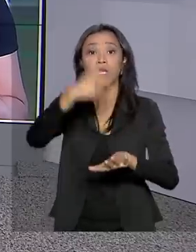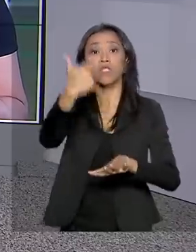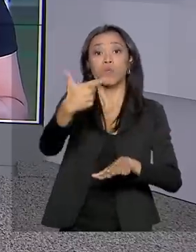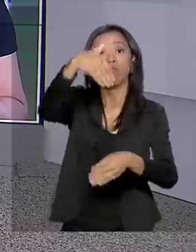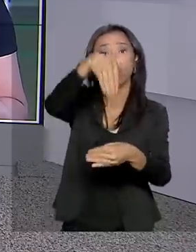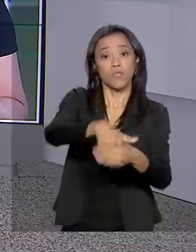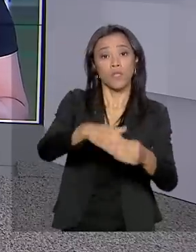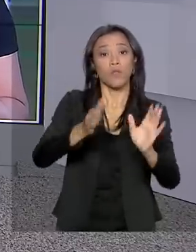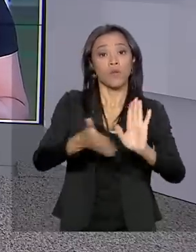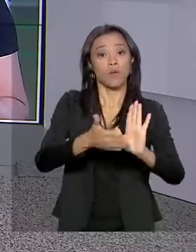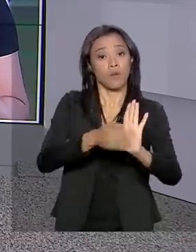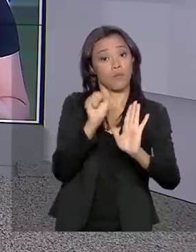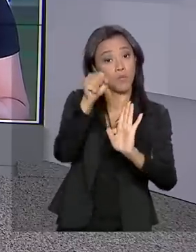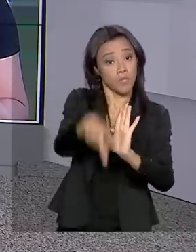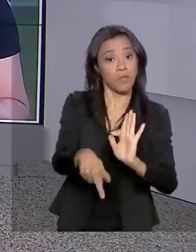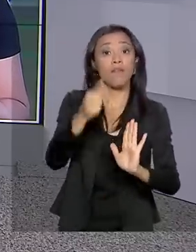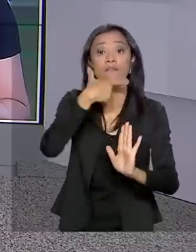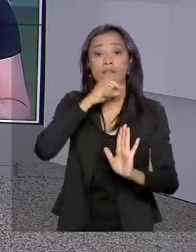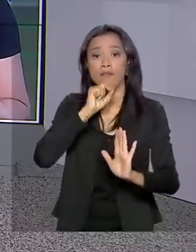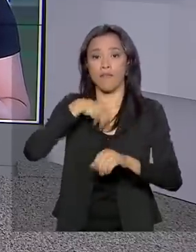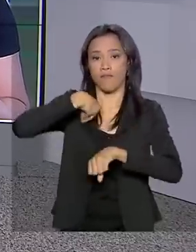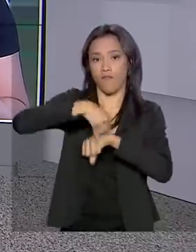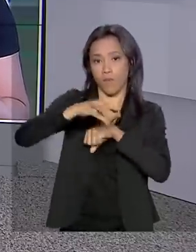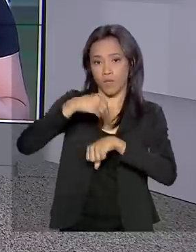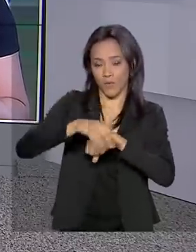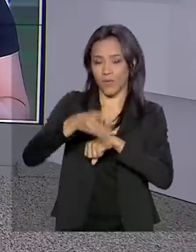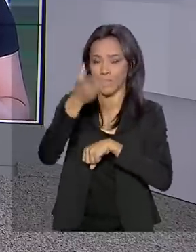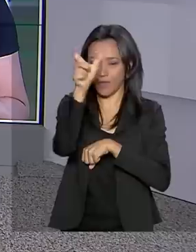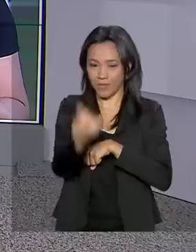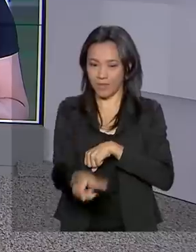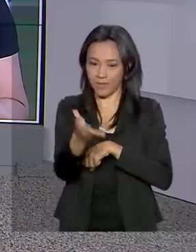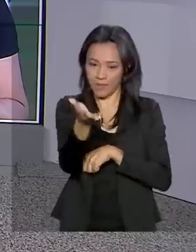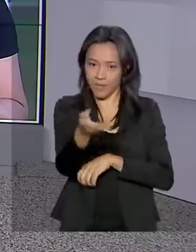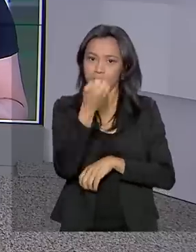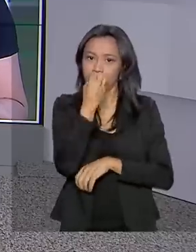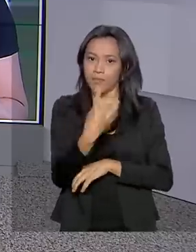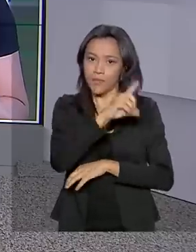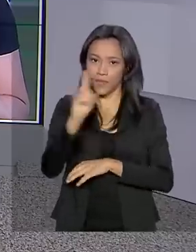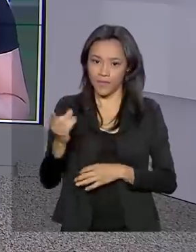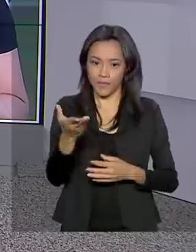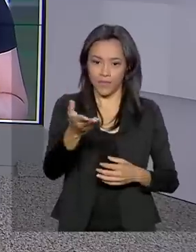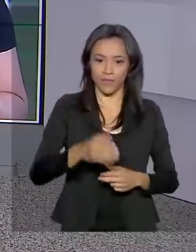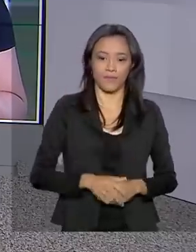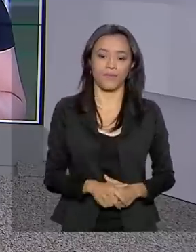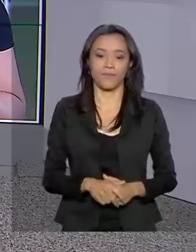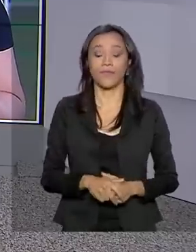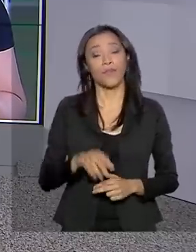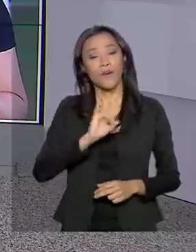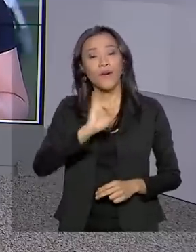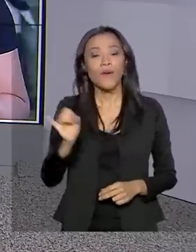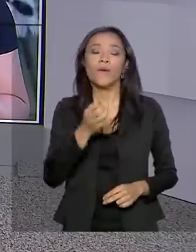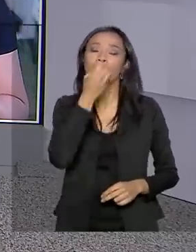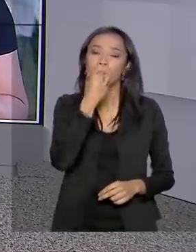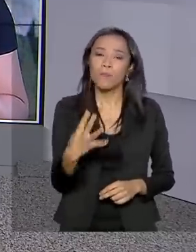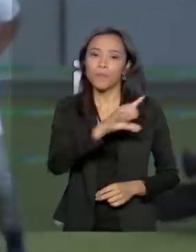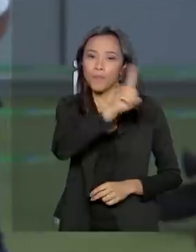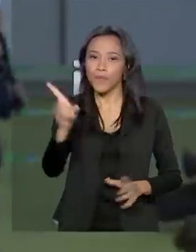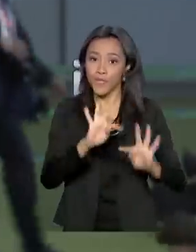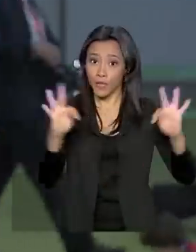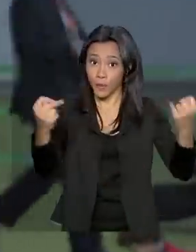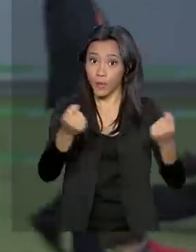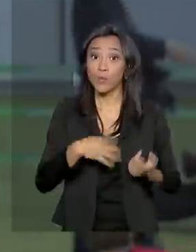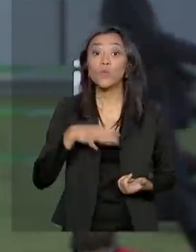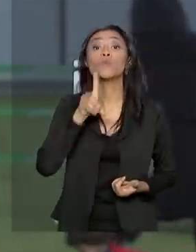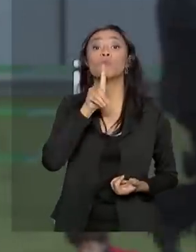Previdência. Quem tem as informações para a gente é Selma Dias. Bom dia, Selma. Oi, Mara. Bom dia a você e a todos. Olha, a